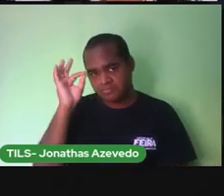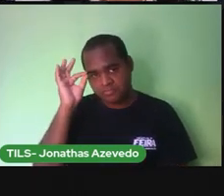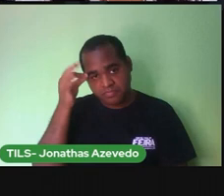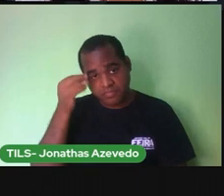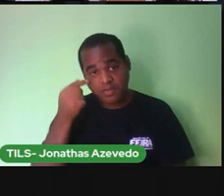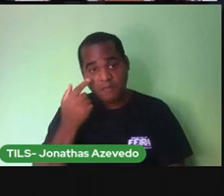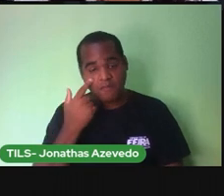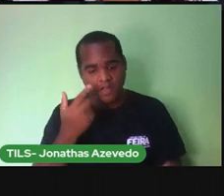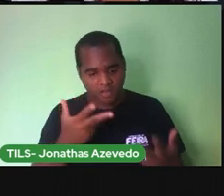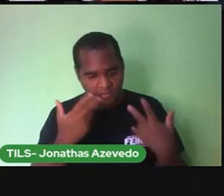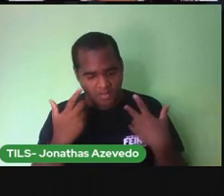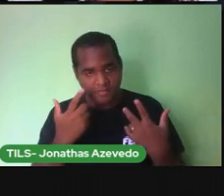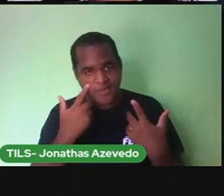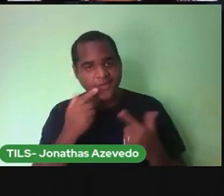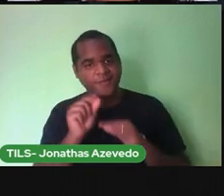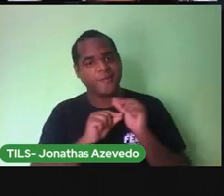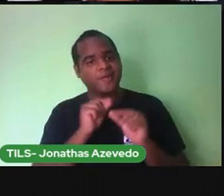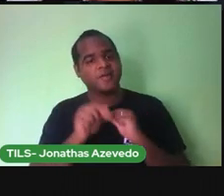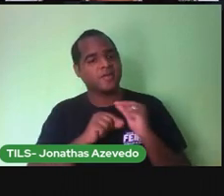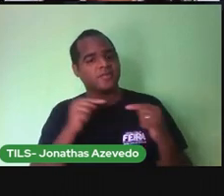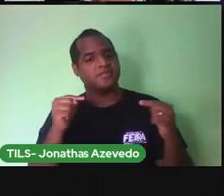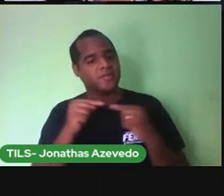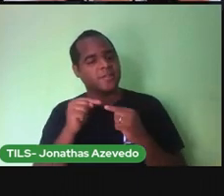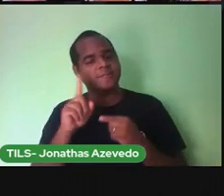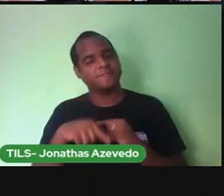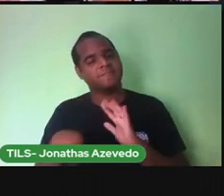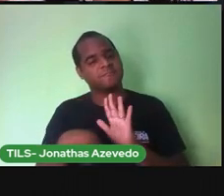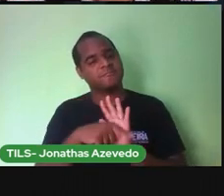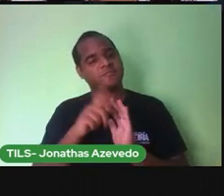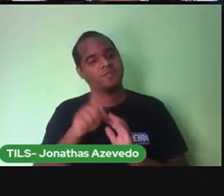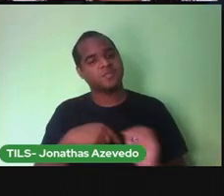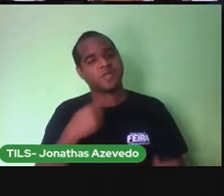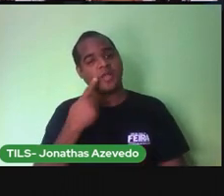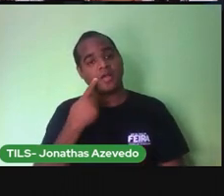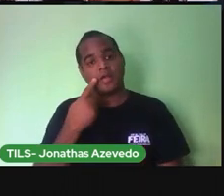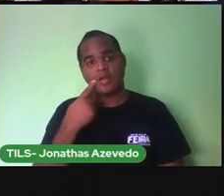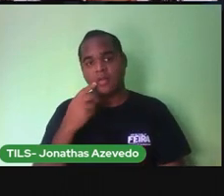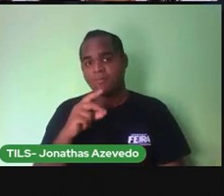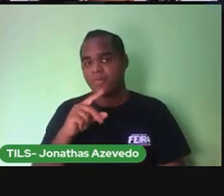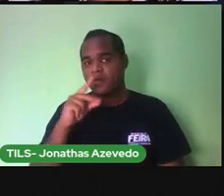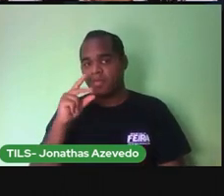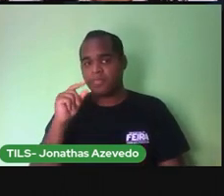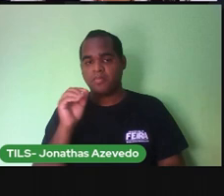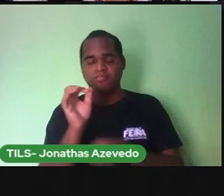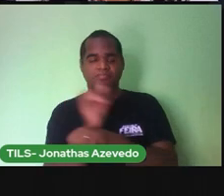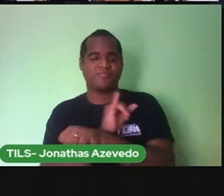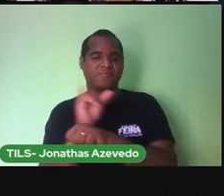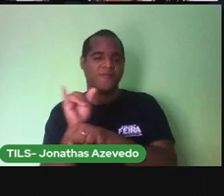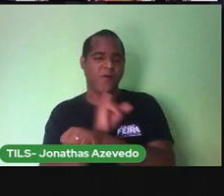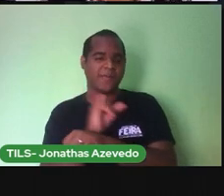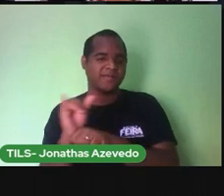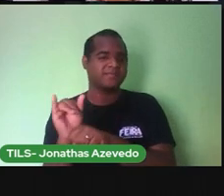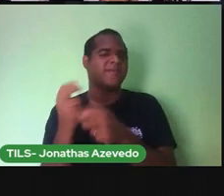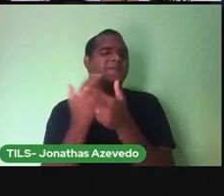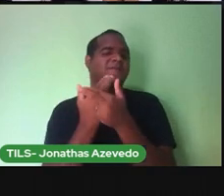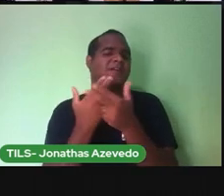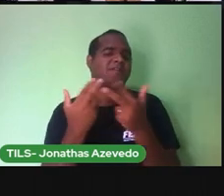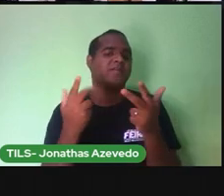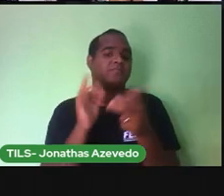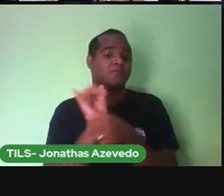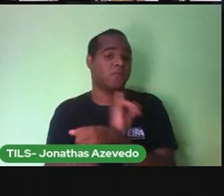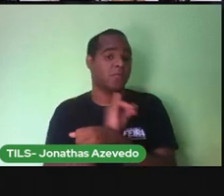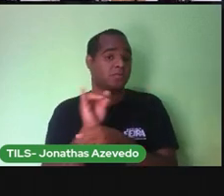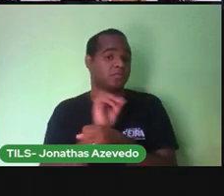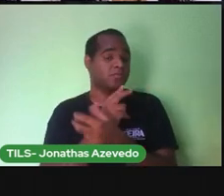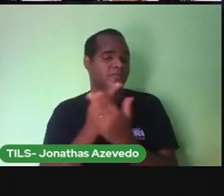caixinha de recordações vai ser um sítio de informações vai ter tantas informações e